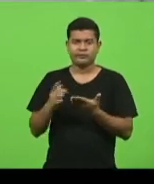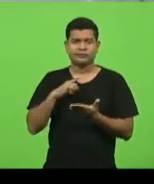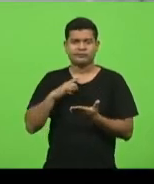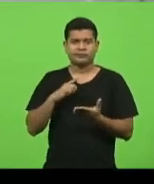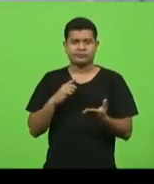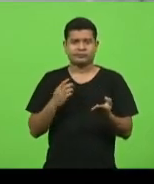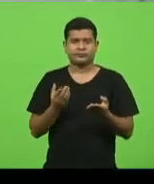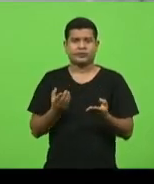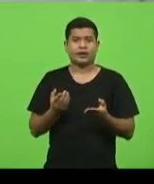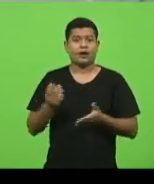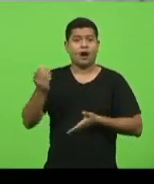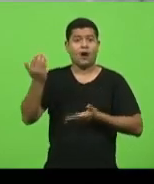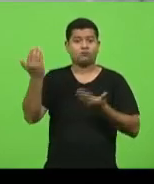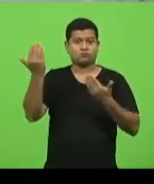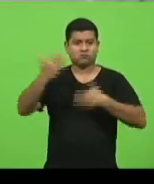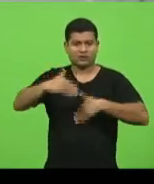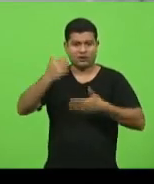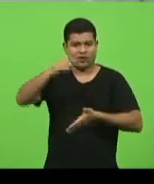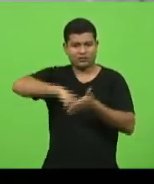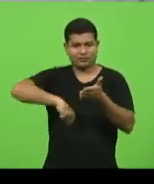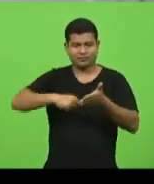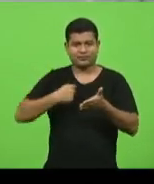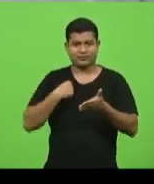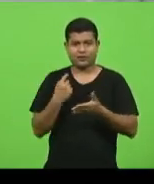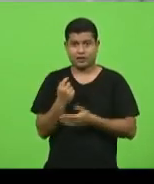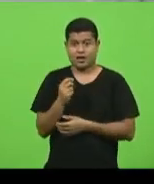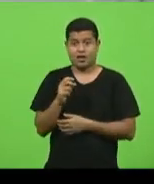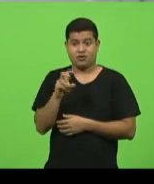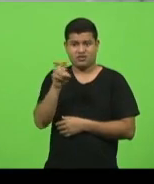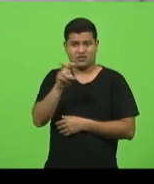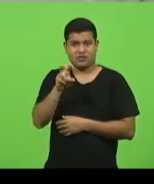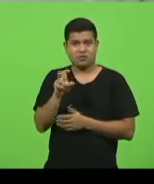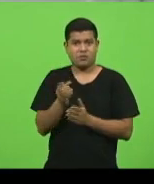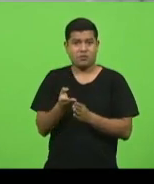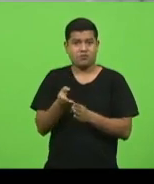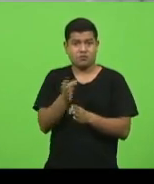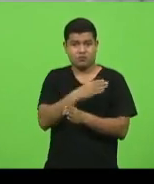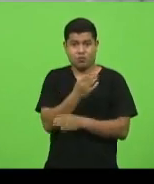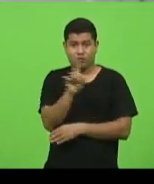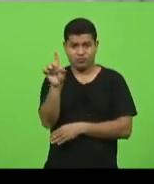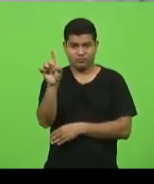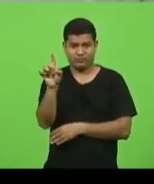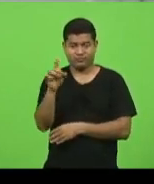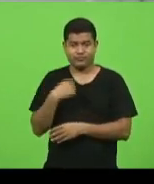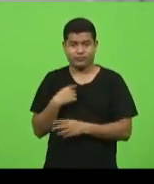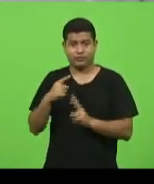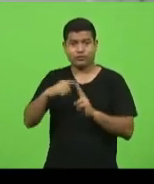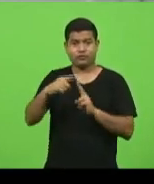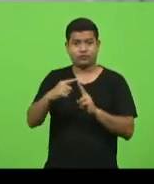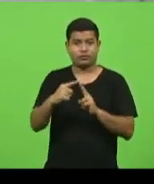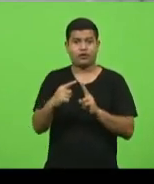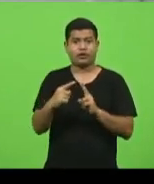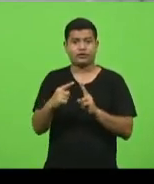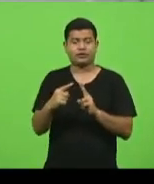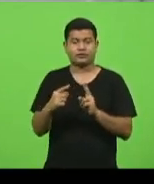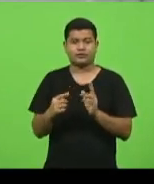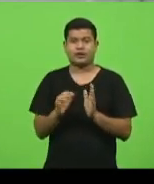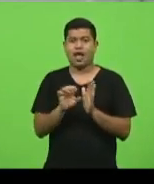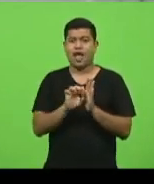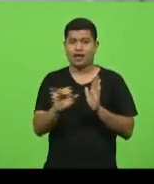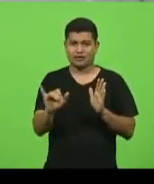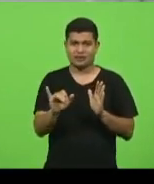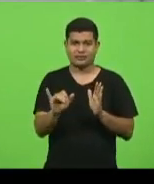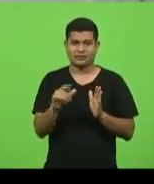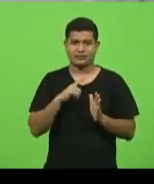para a contratação no Hospital Tereza Ramos. Foram abertos dois editais no mês de